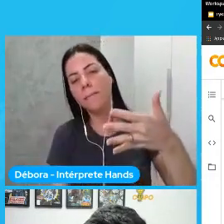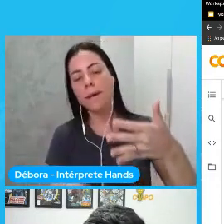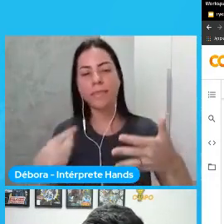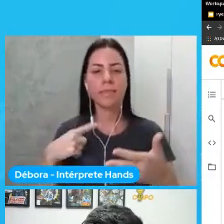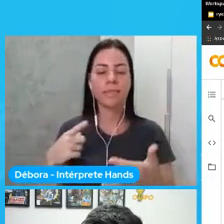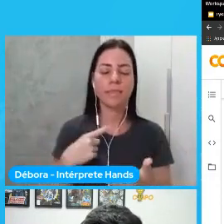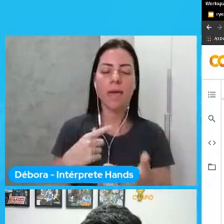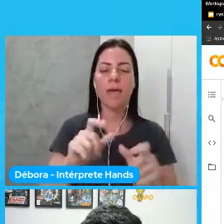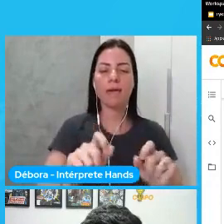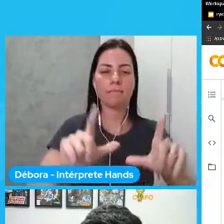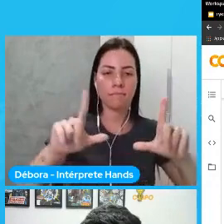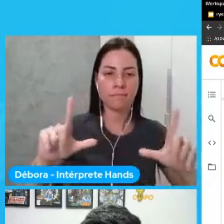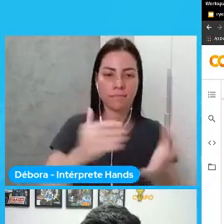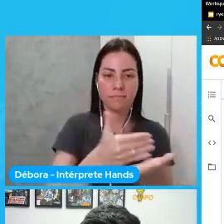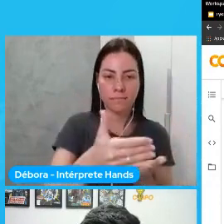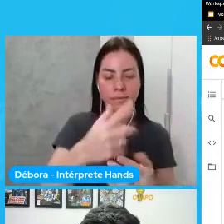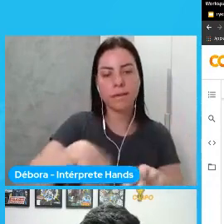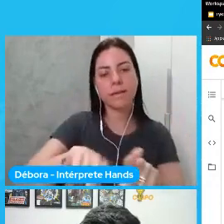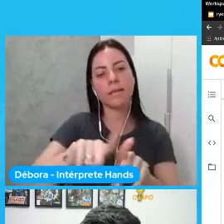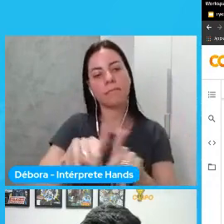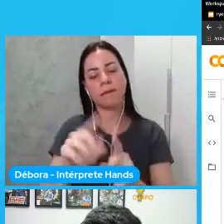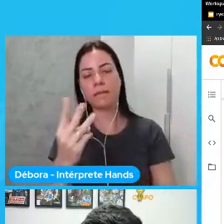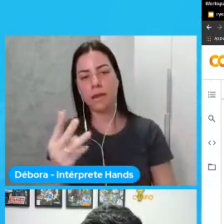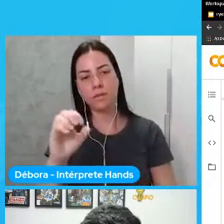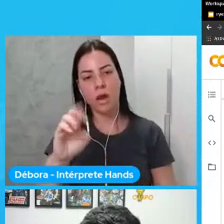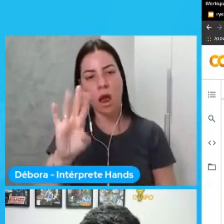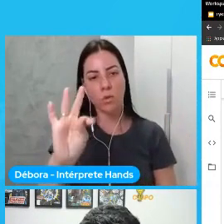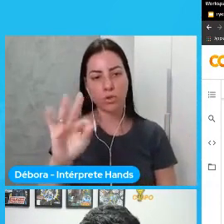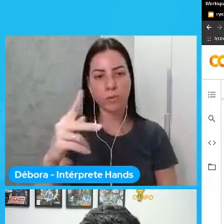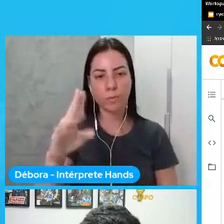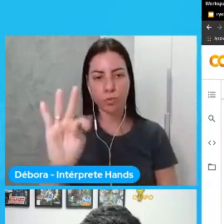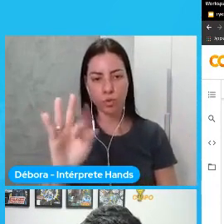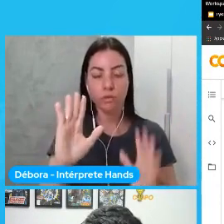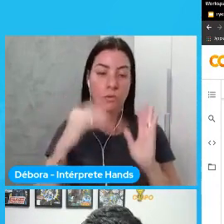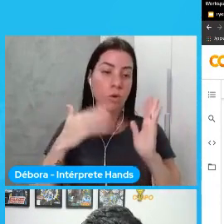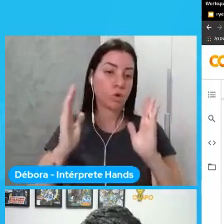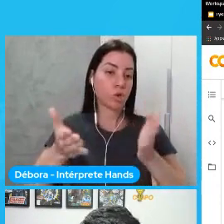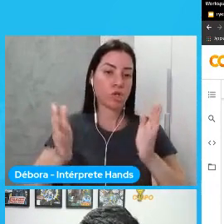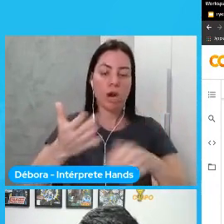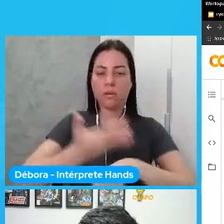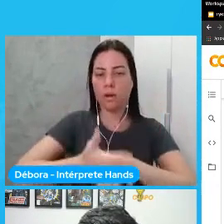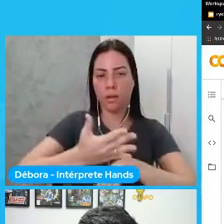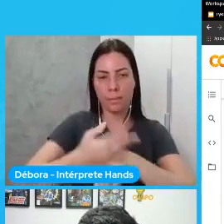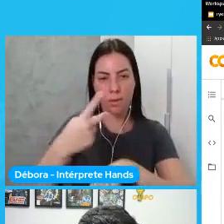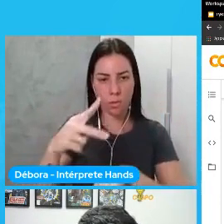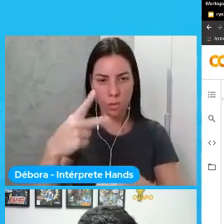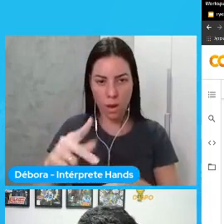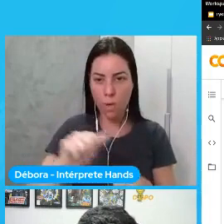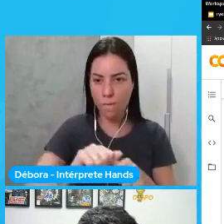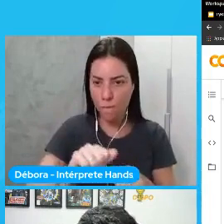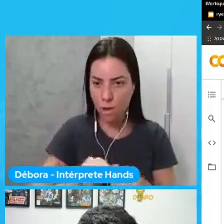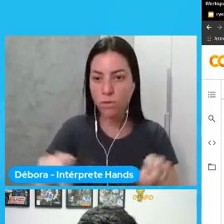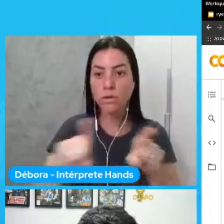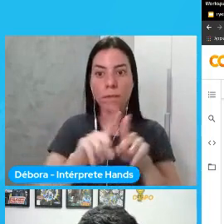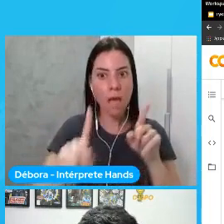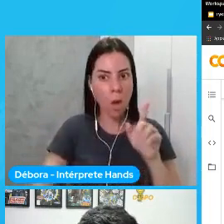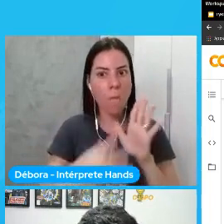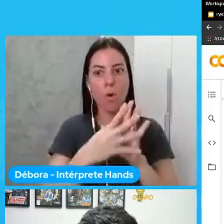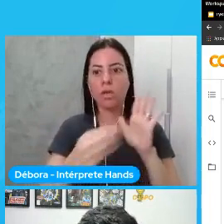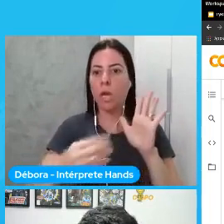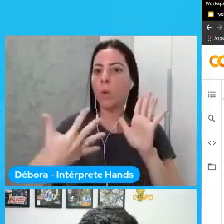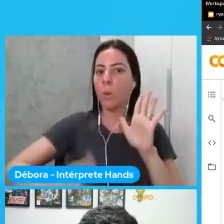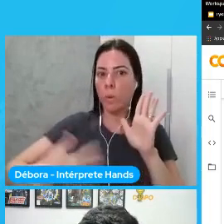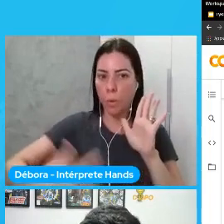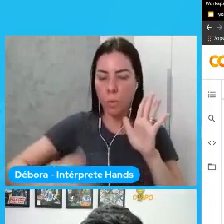entrada e esses três outputs então eu faço o treinamento dela aí dá um modelo bem grande aqui então